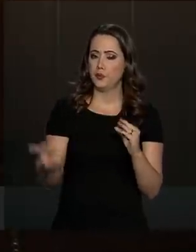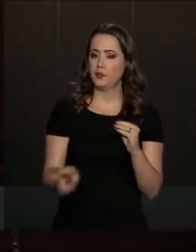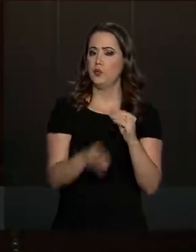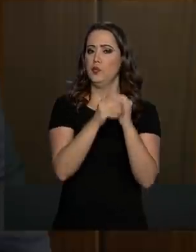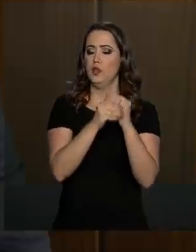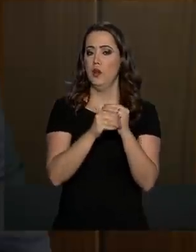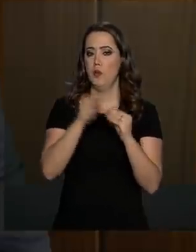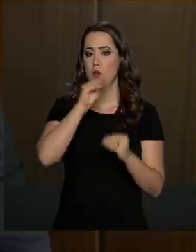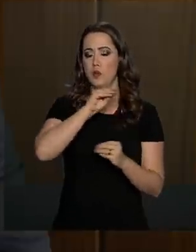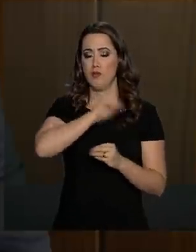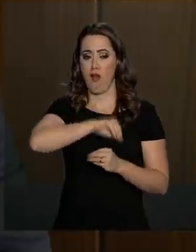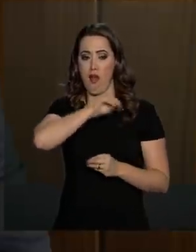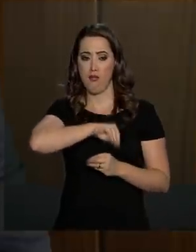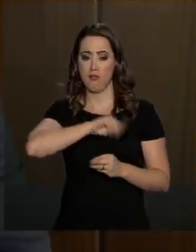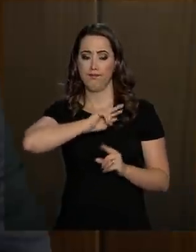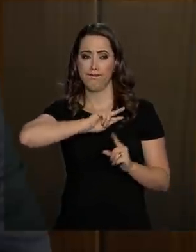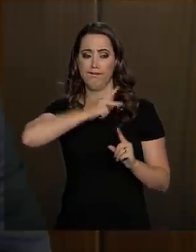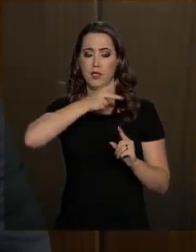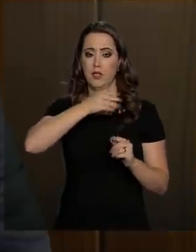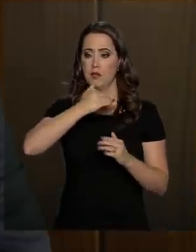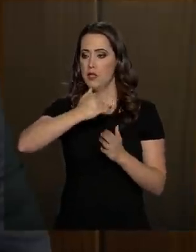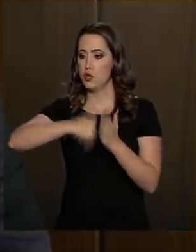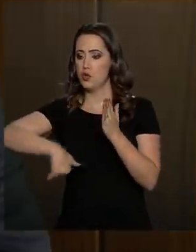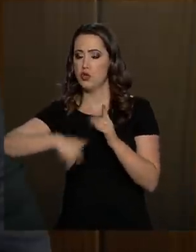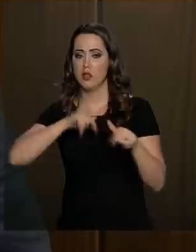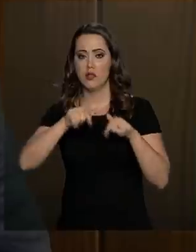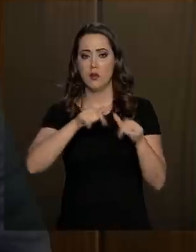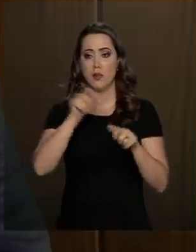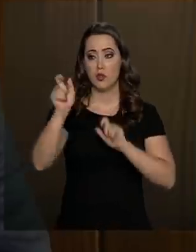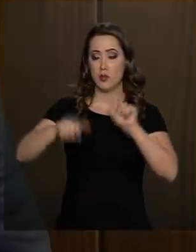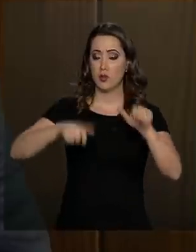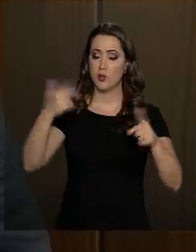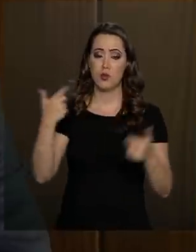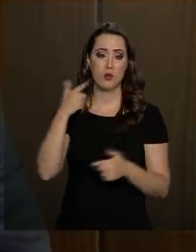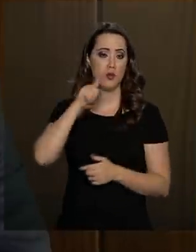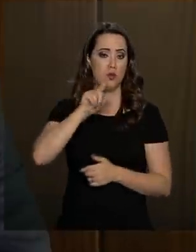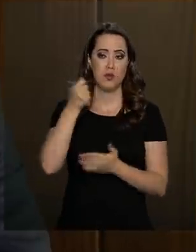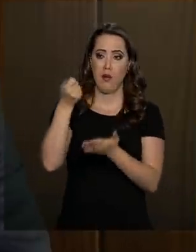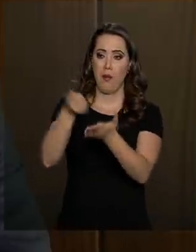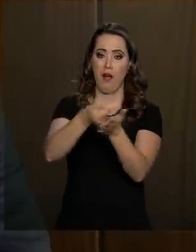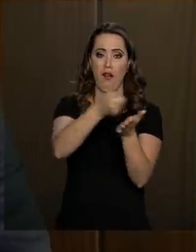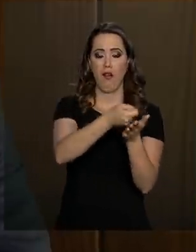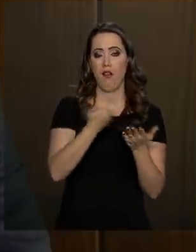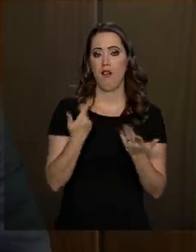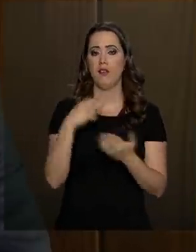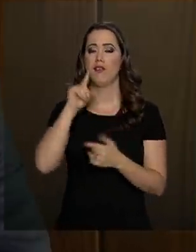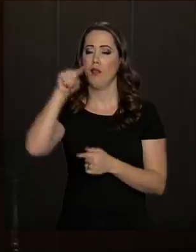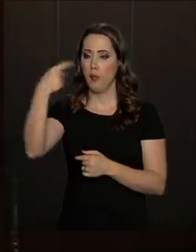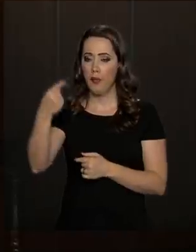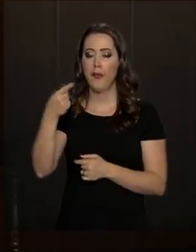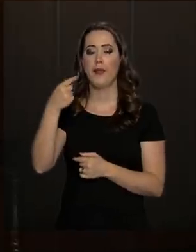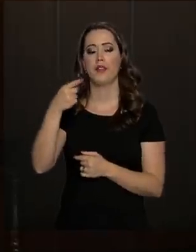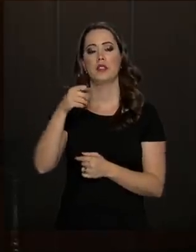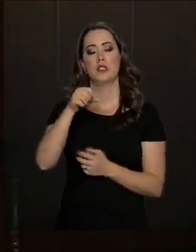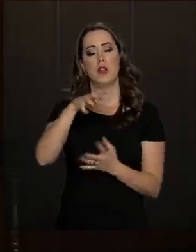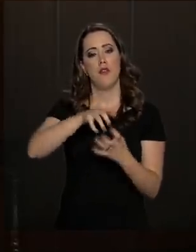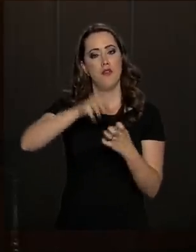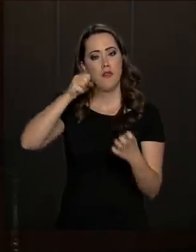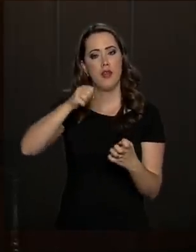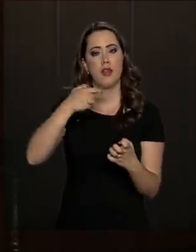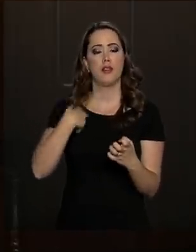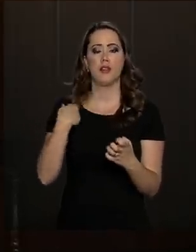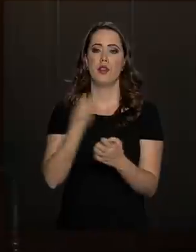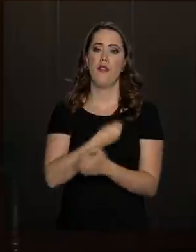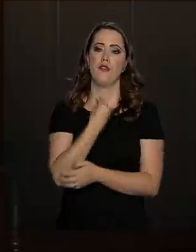pagamentos, que você desemprega pessoas, elas não contribuem, elas vão envelhecer, passam a vida